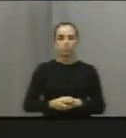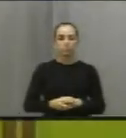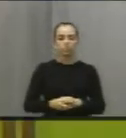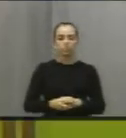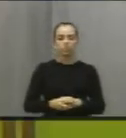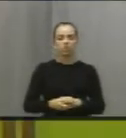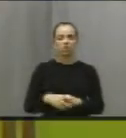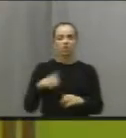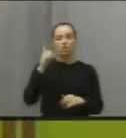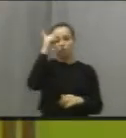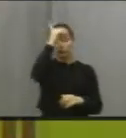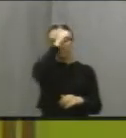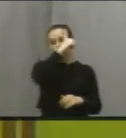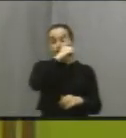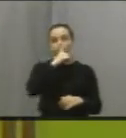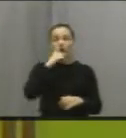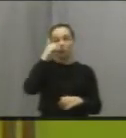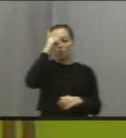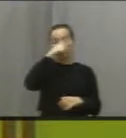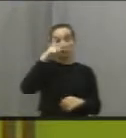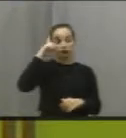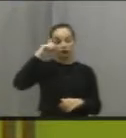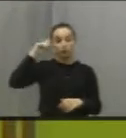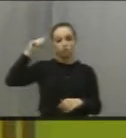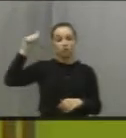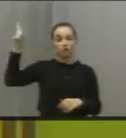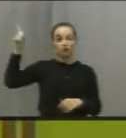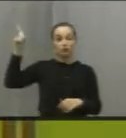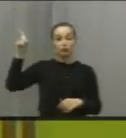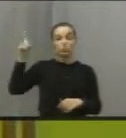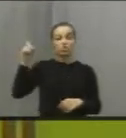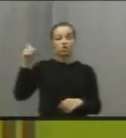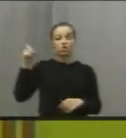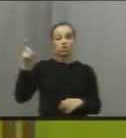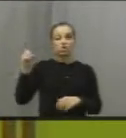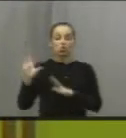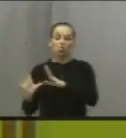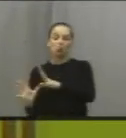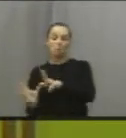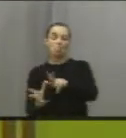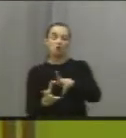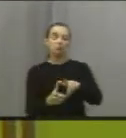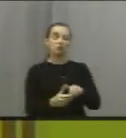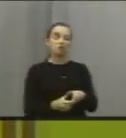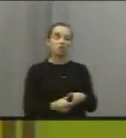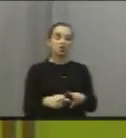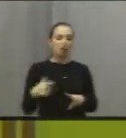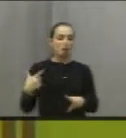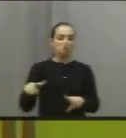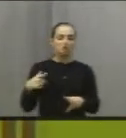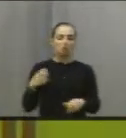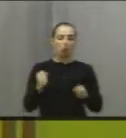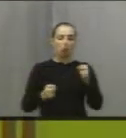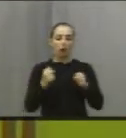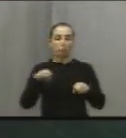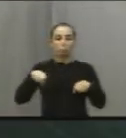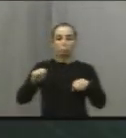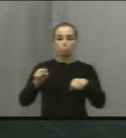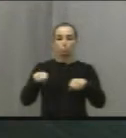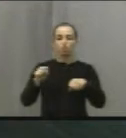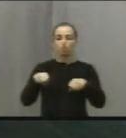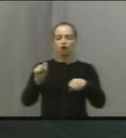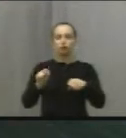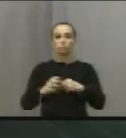Domingo agora foi comemorado o dia mundial sem carro. Sem carro, sem moto, né? Pode passar o próximo.